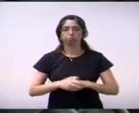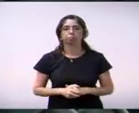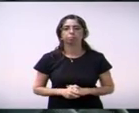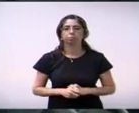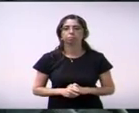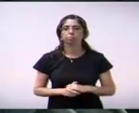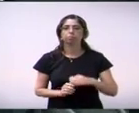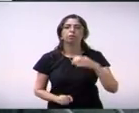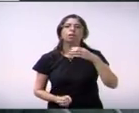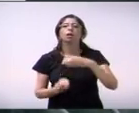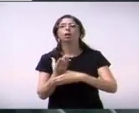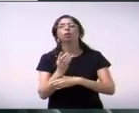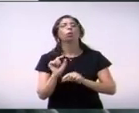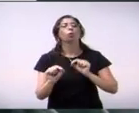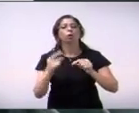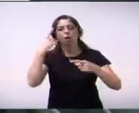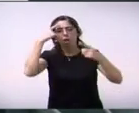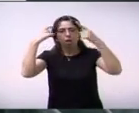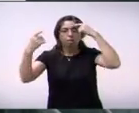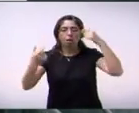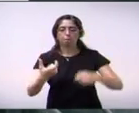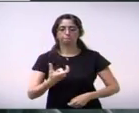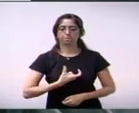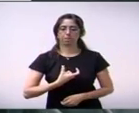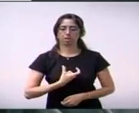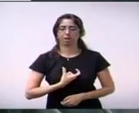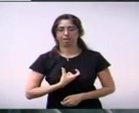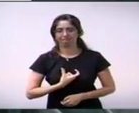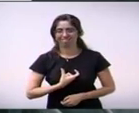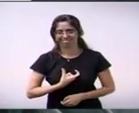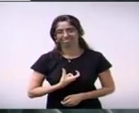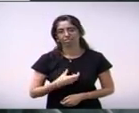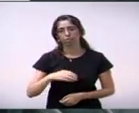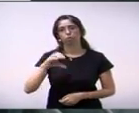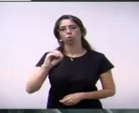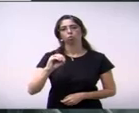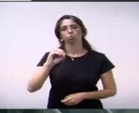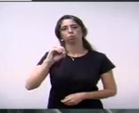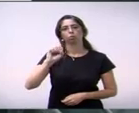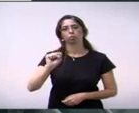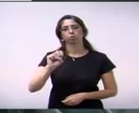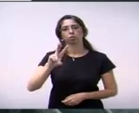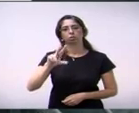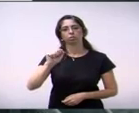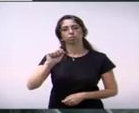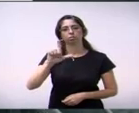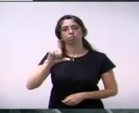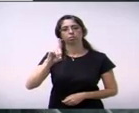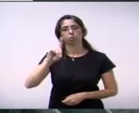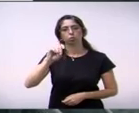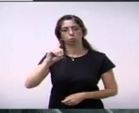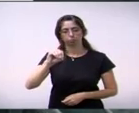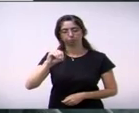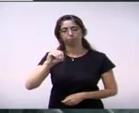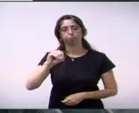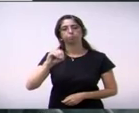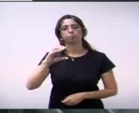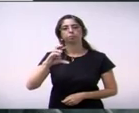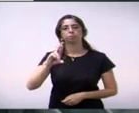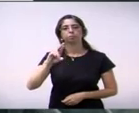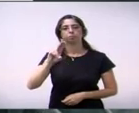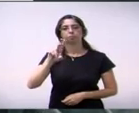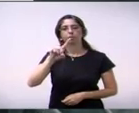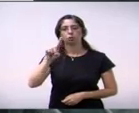a medalha Oswaldo Cruz e o diploma de reconhecimento a serem concedidos aos